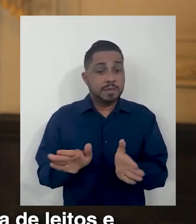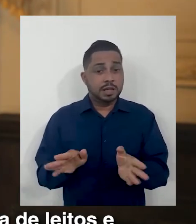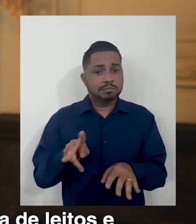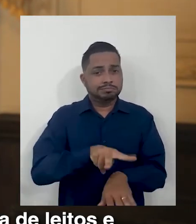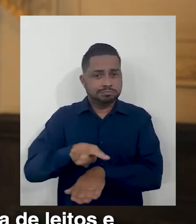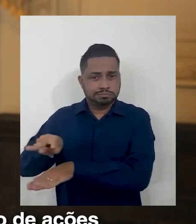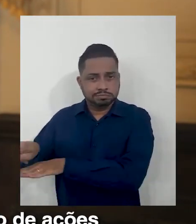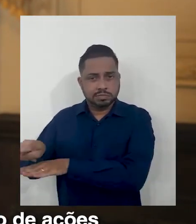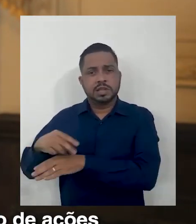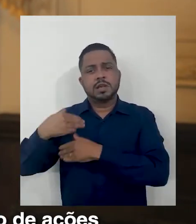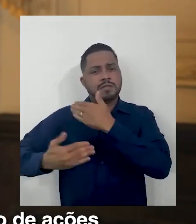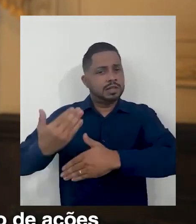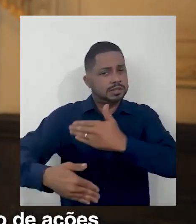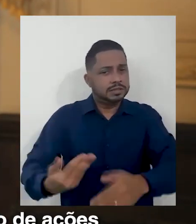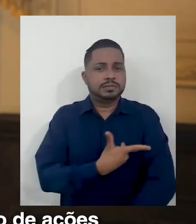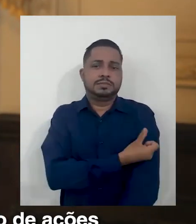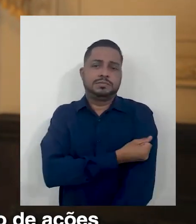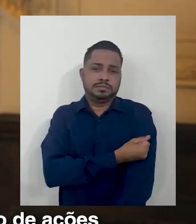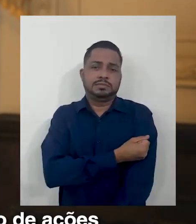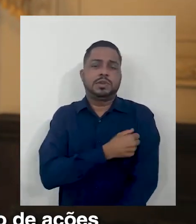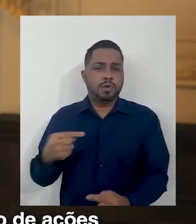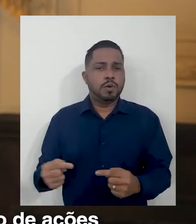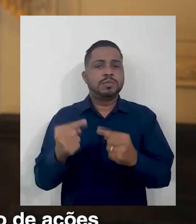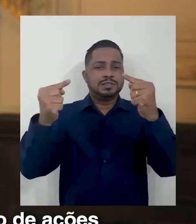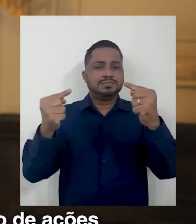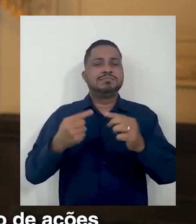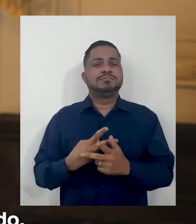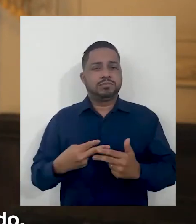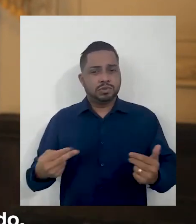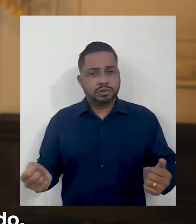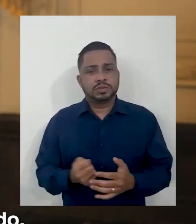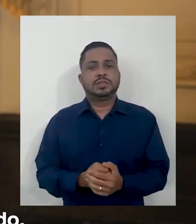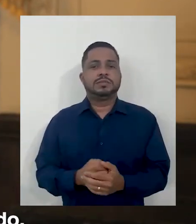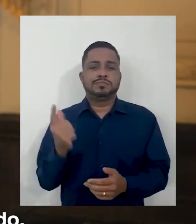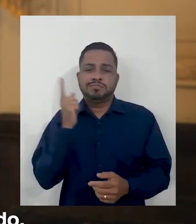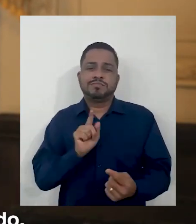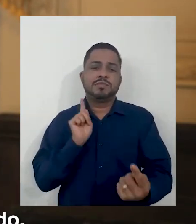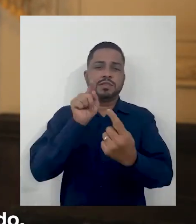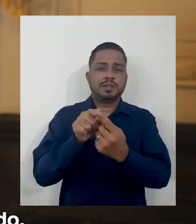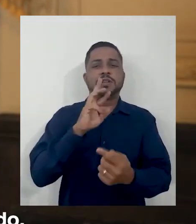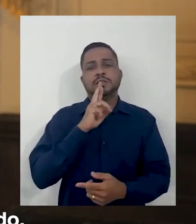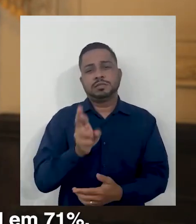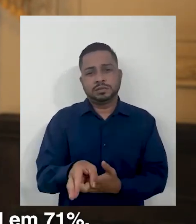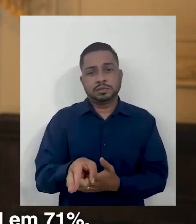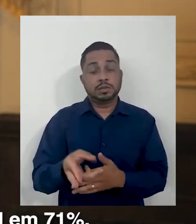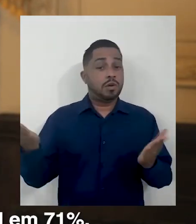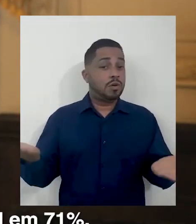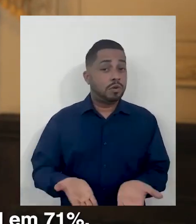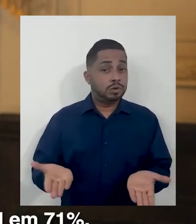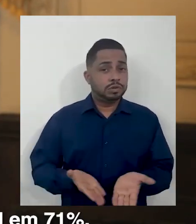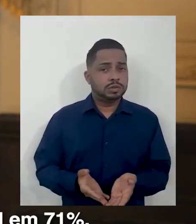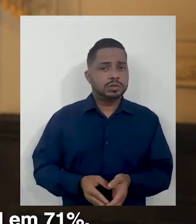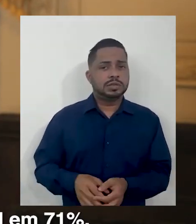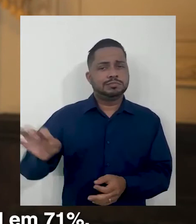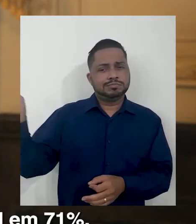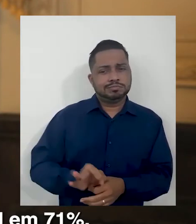abertura de leitos e o avanço da vacinação foram uma combinação de ações que nos fizeram alcançar esse resultado. Estamos hoje